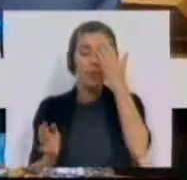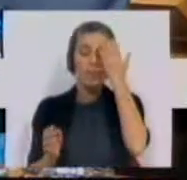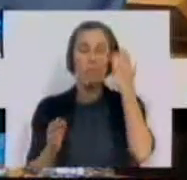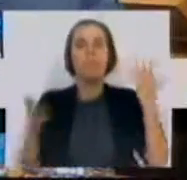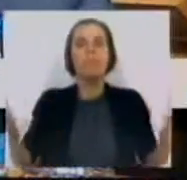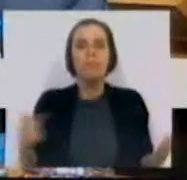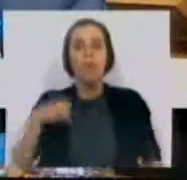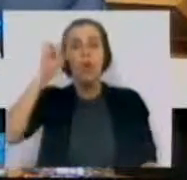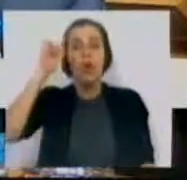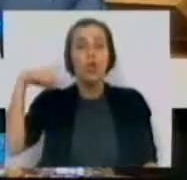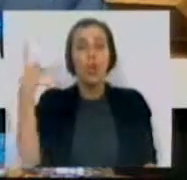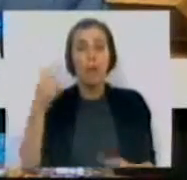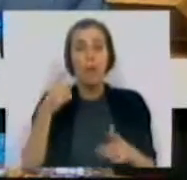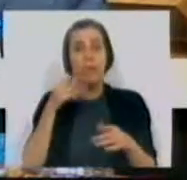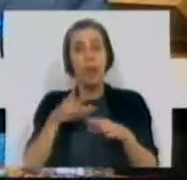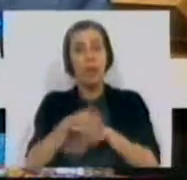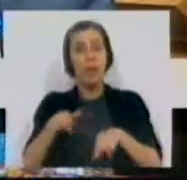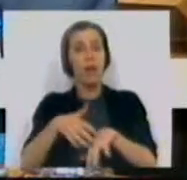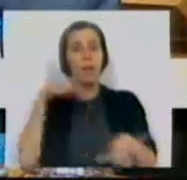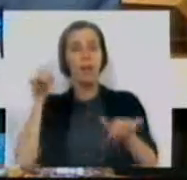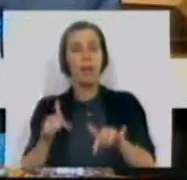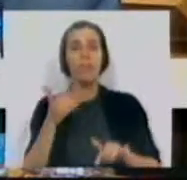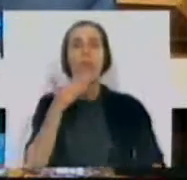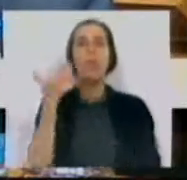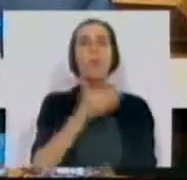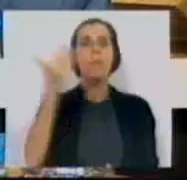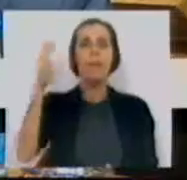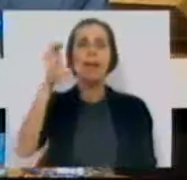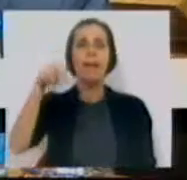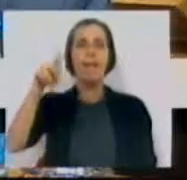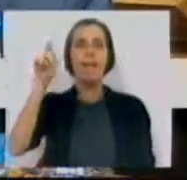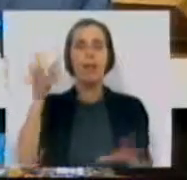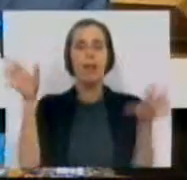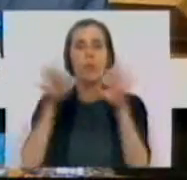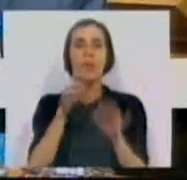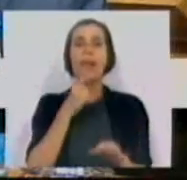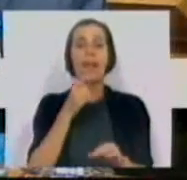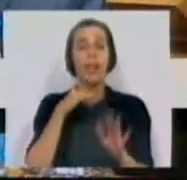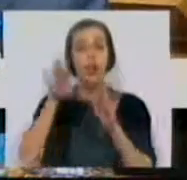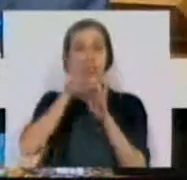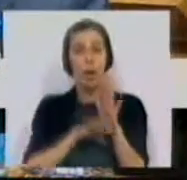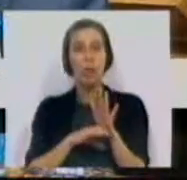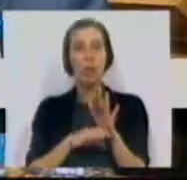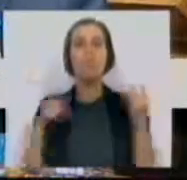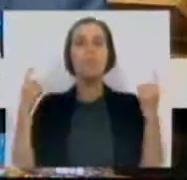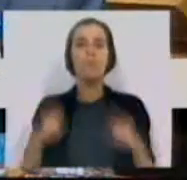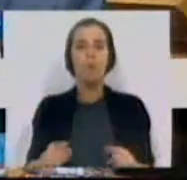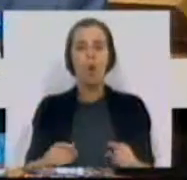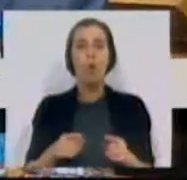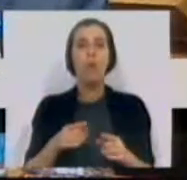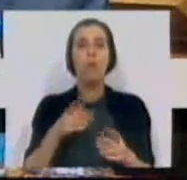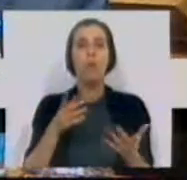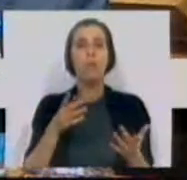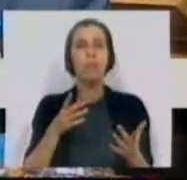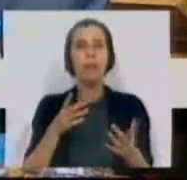Afinal, ficámos a saber pela via parlamentar que o pedido ao CNE sobre o inglês curricular só foi, começou a